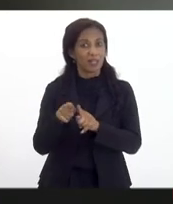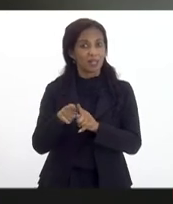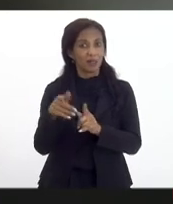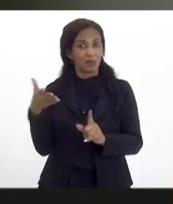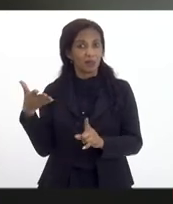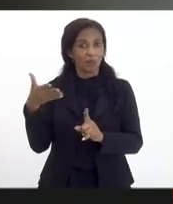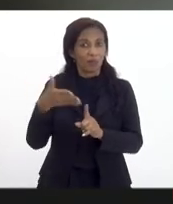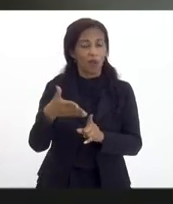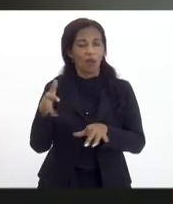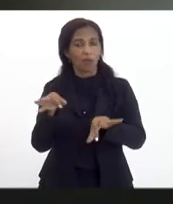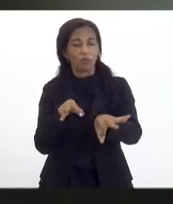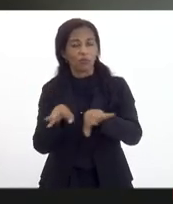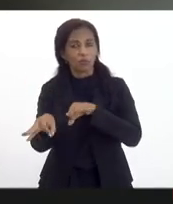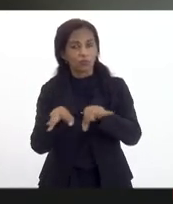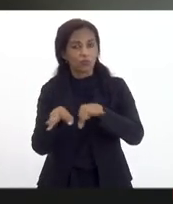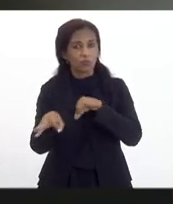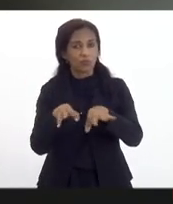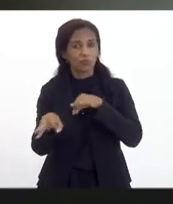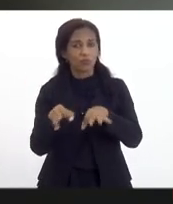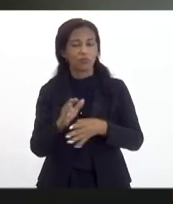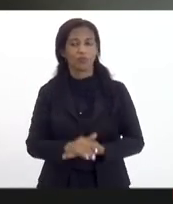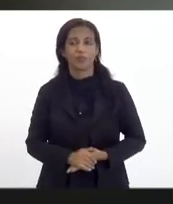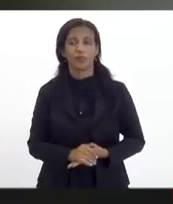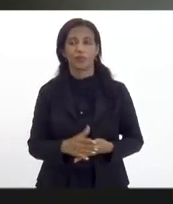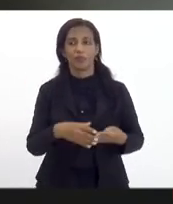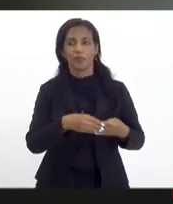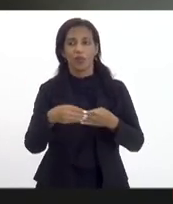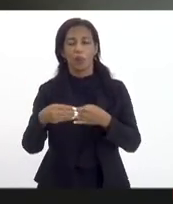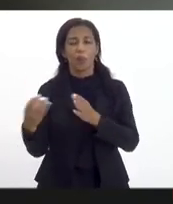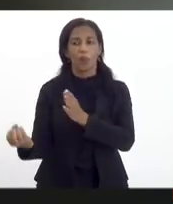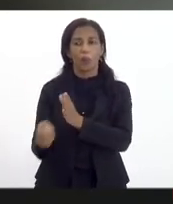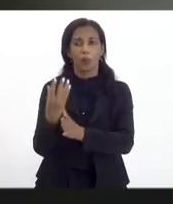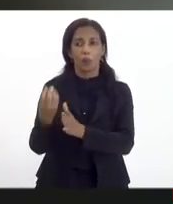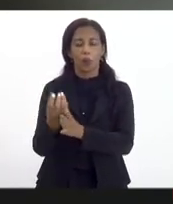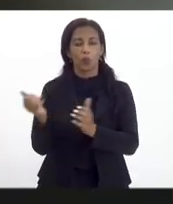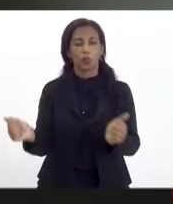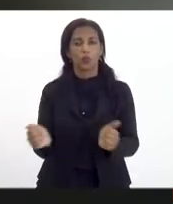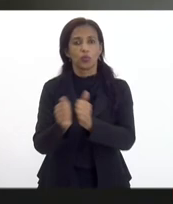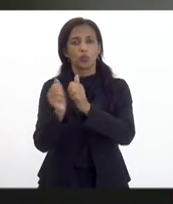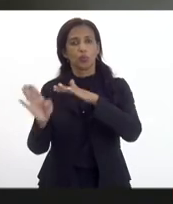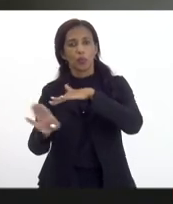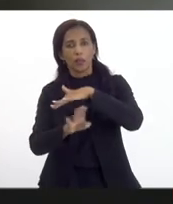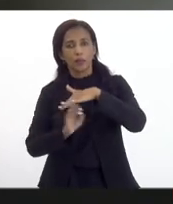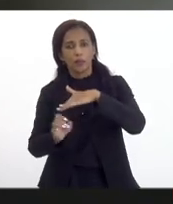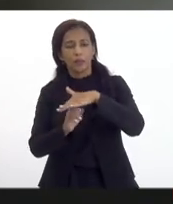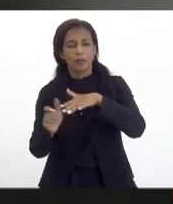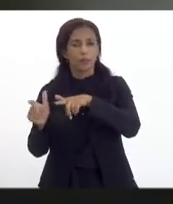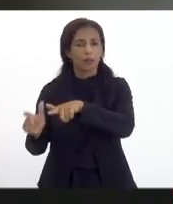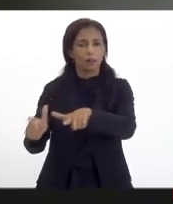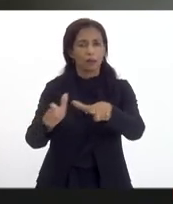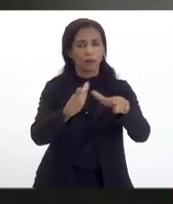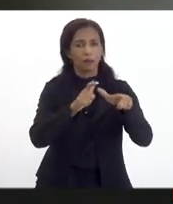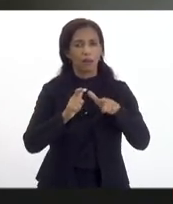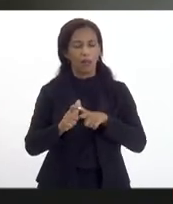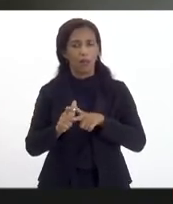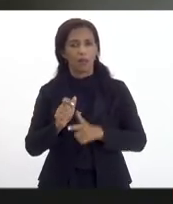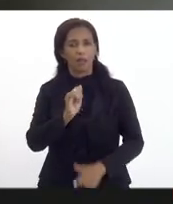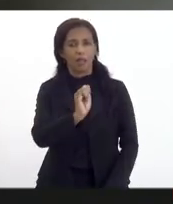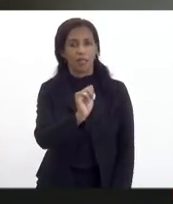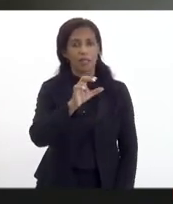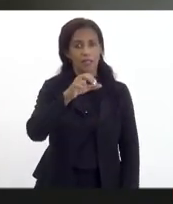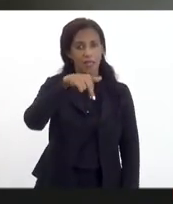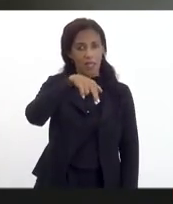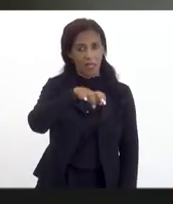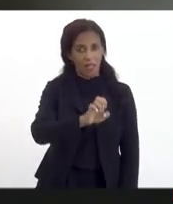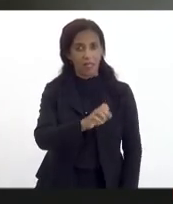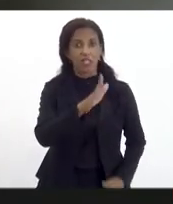os projetos, presidente, de encadeamento produtivo junto às grandes empresas locais, através da ICM, que já tem